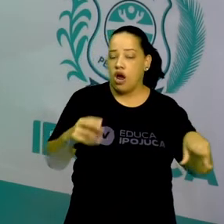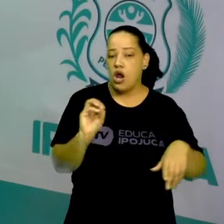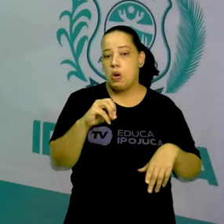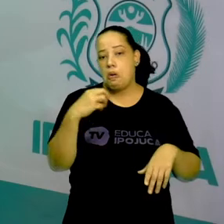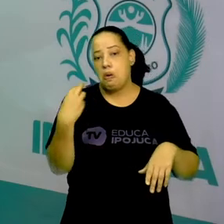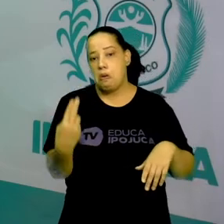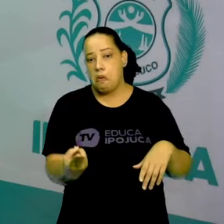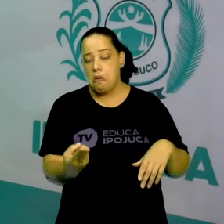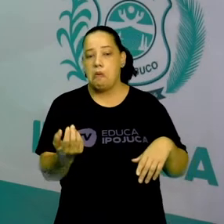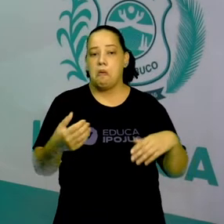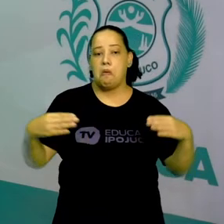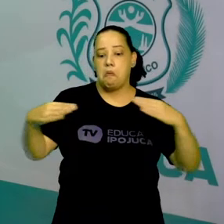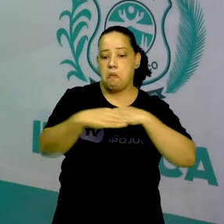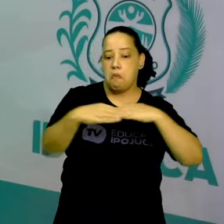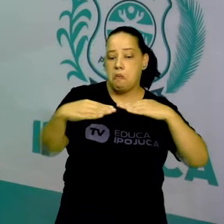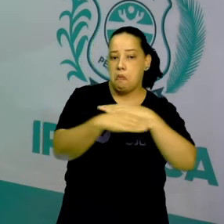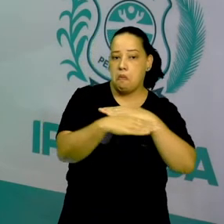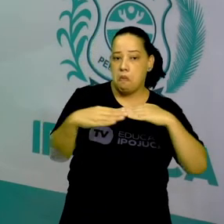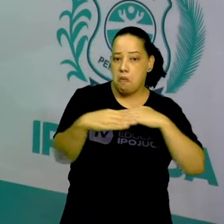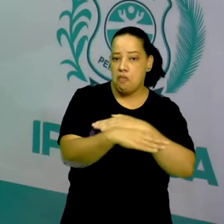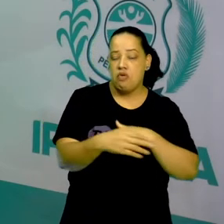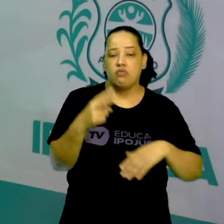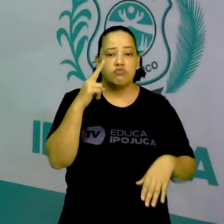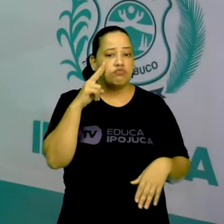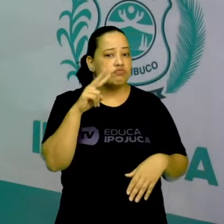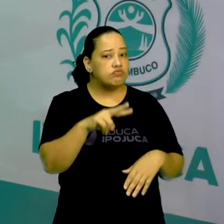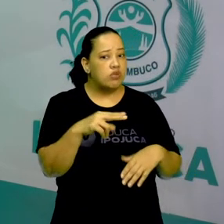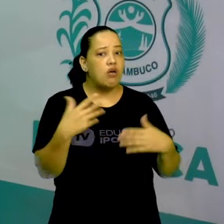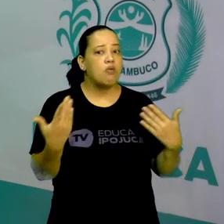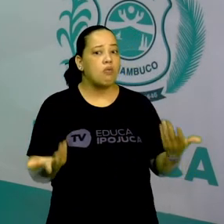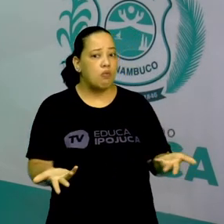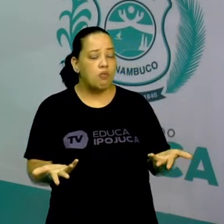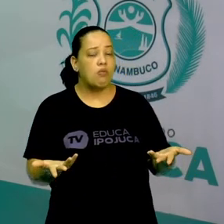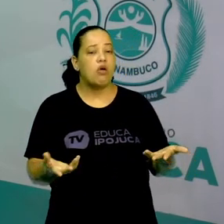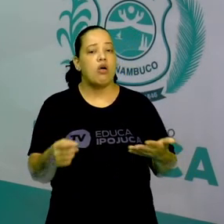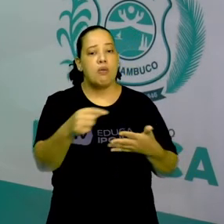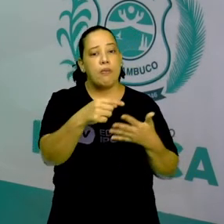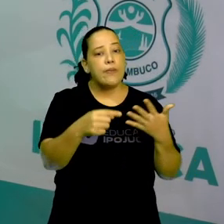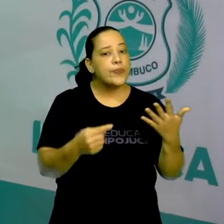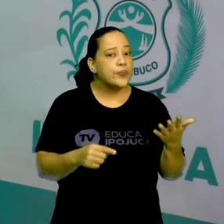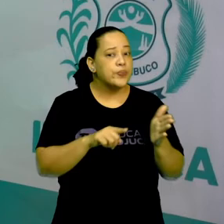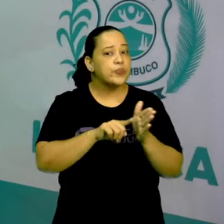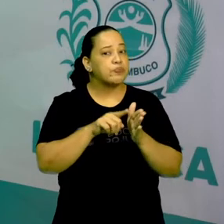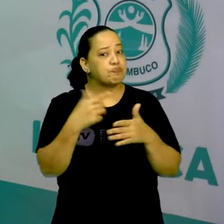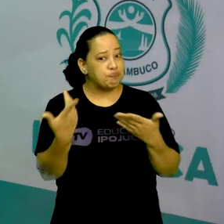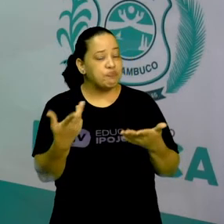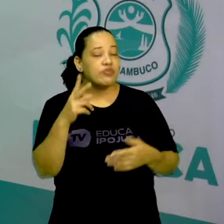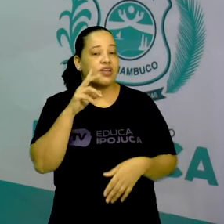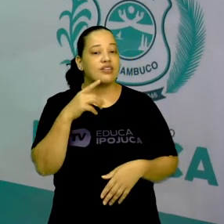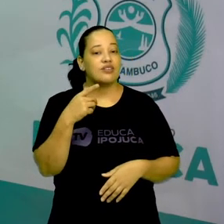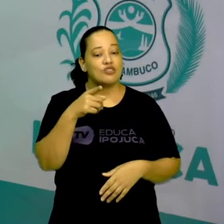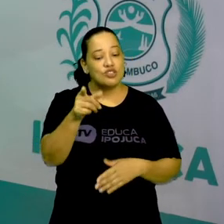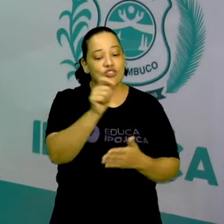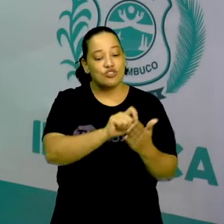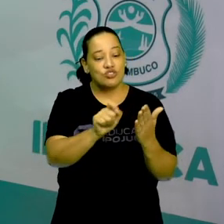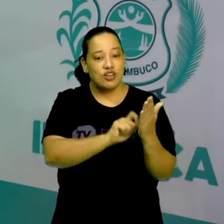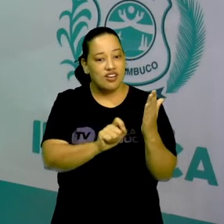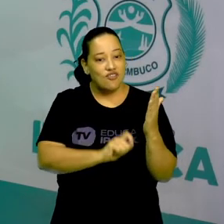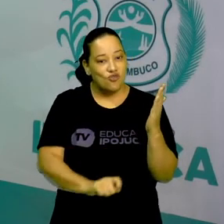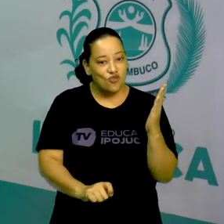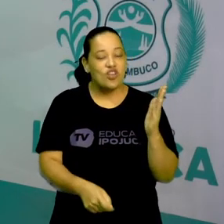trânsito, que não foi citado na nossa aula de hoje? Então, fica aí o desafio, escreva,